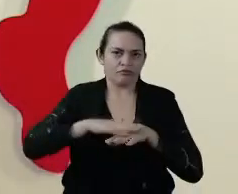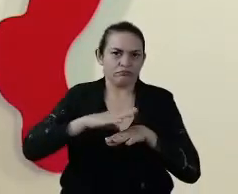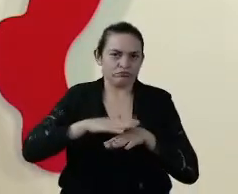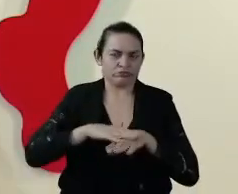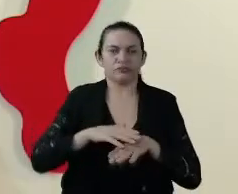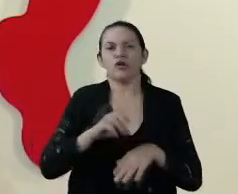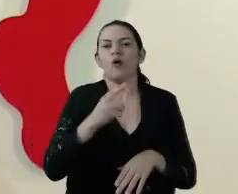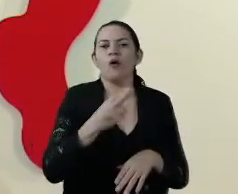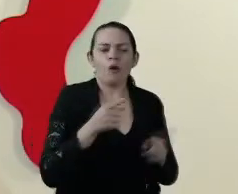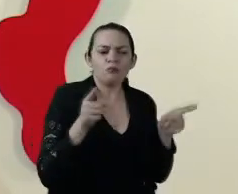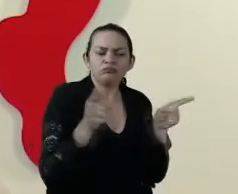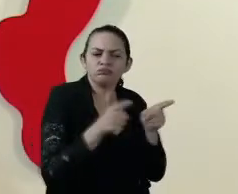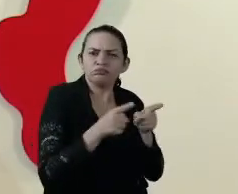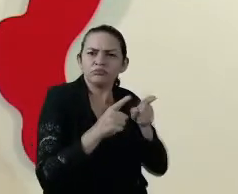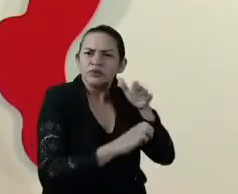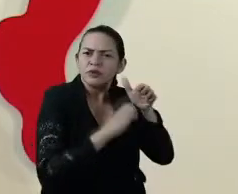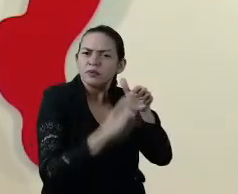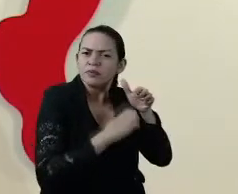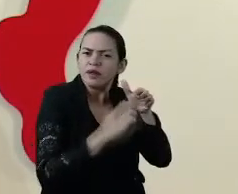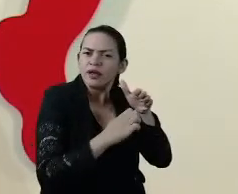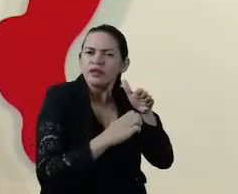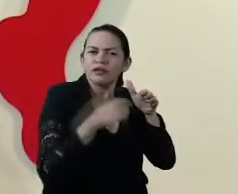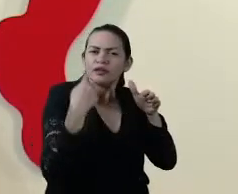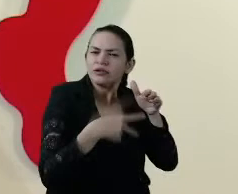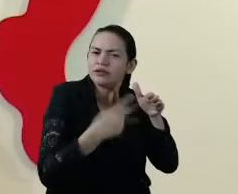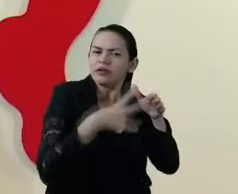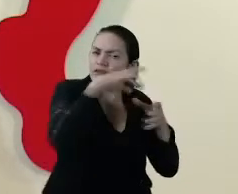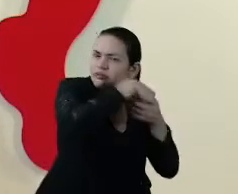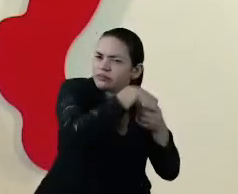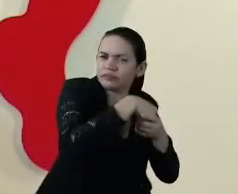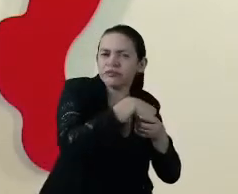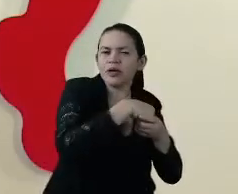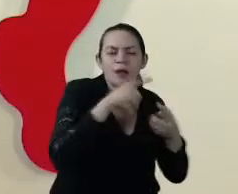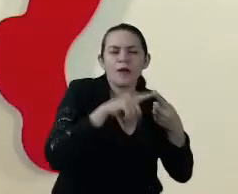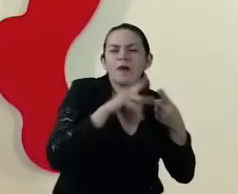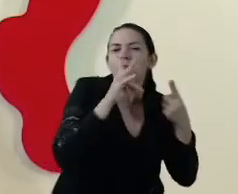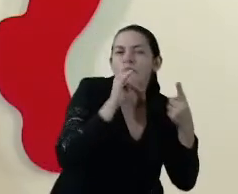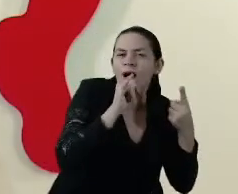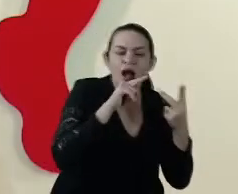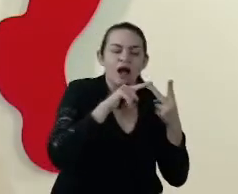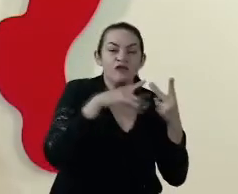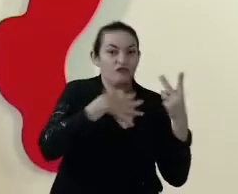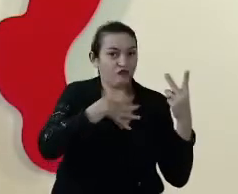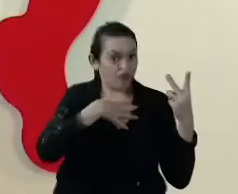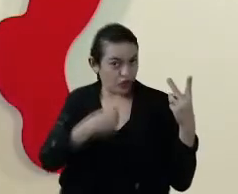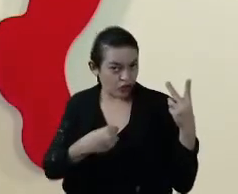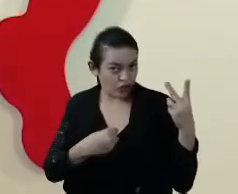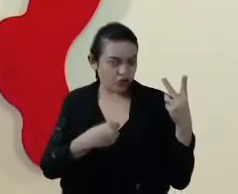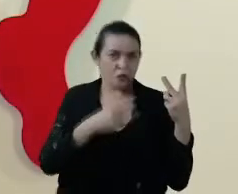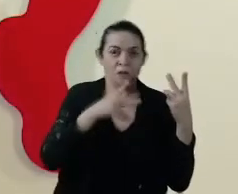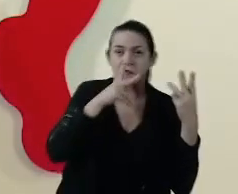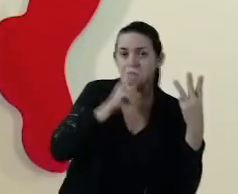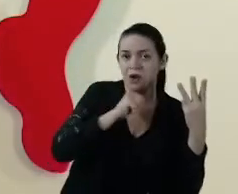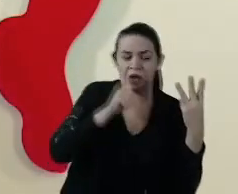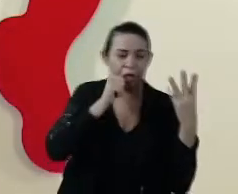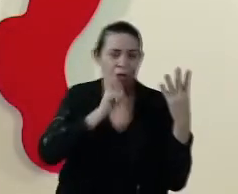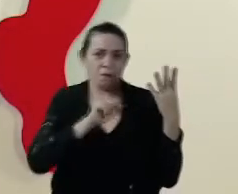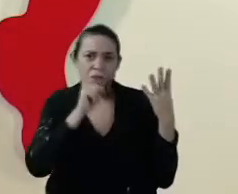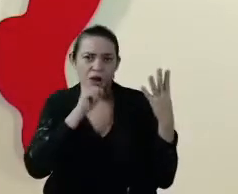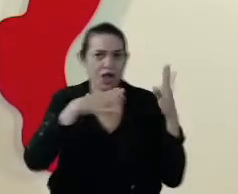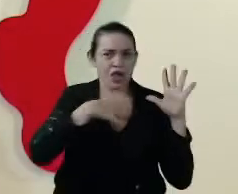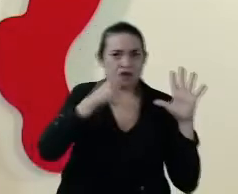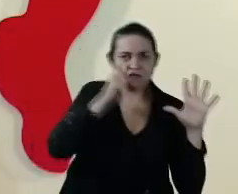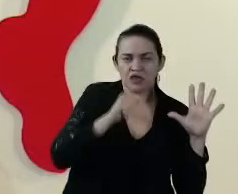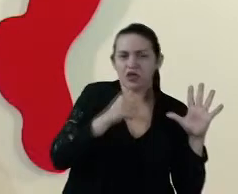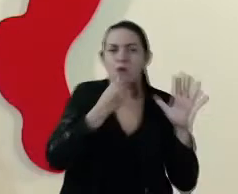unidade de prestação de serviços, em que trabalham o pai e o filho, o pai, a filha, a mãe e o filho,